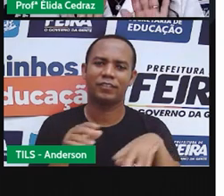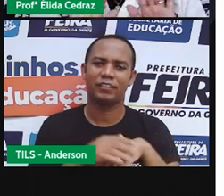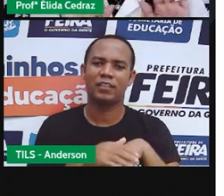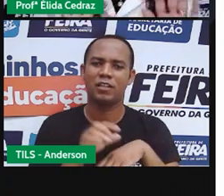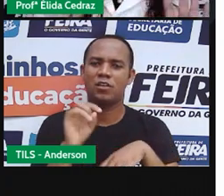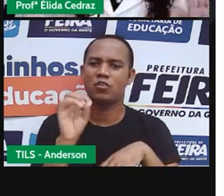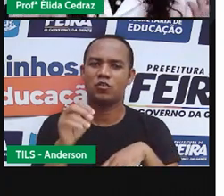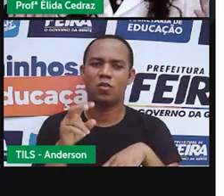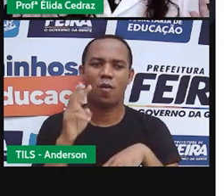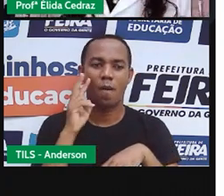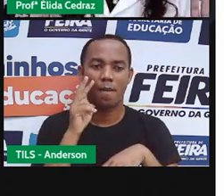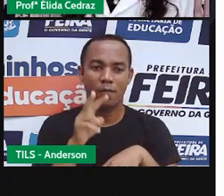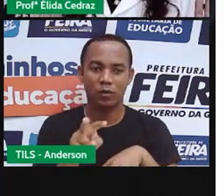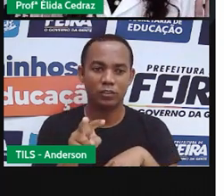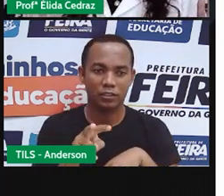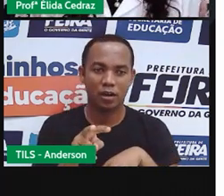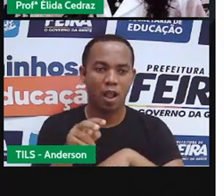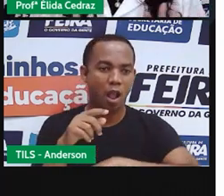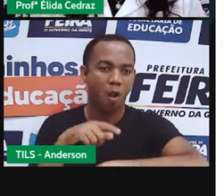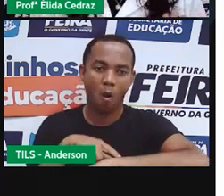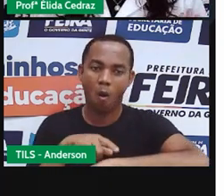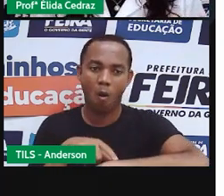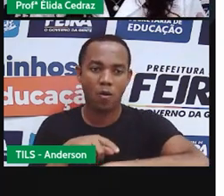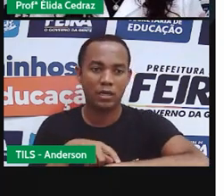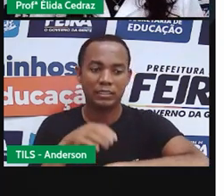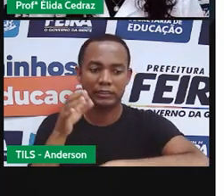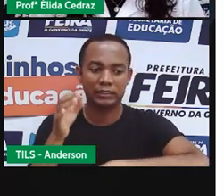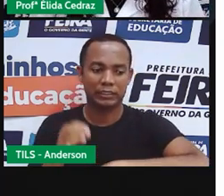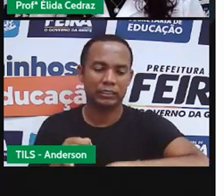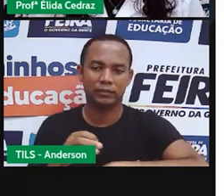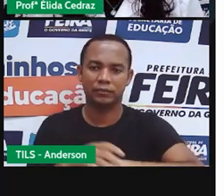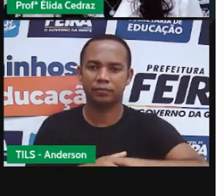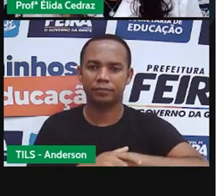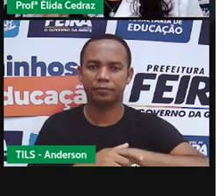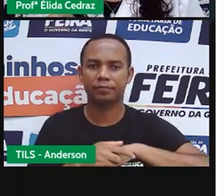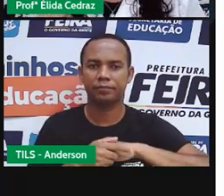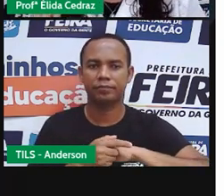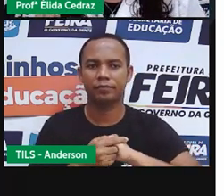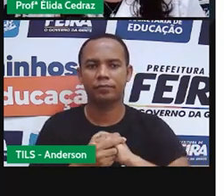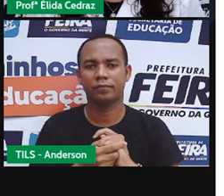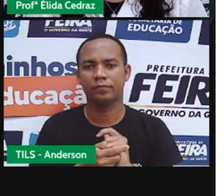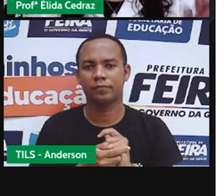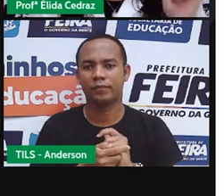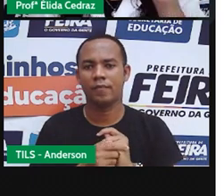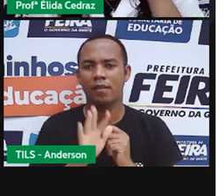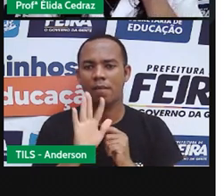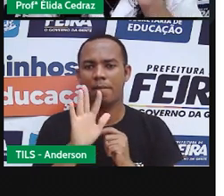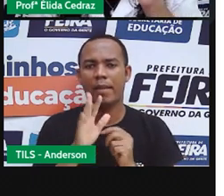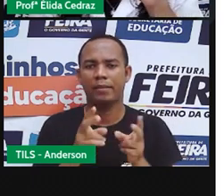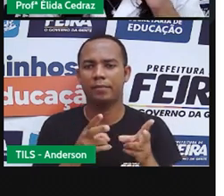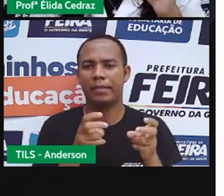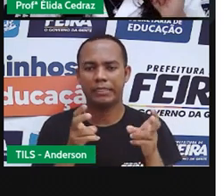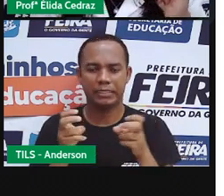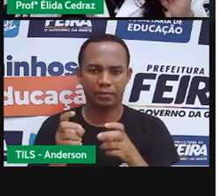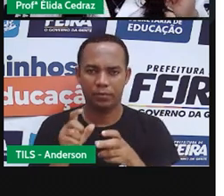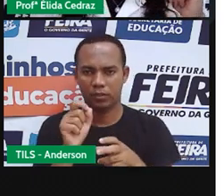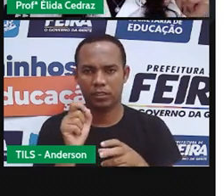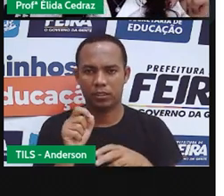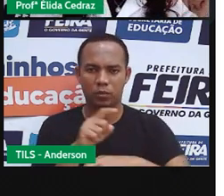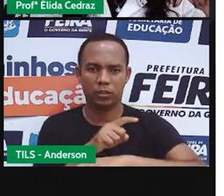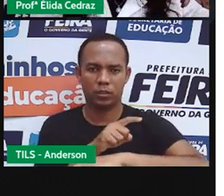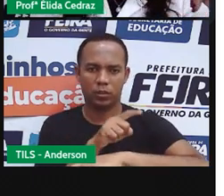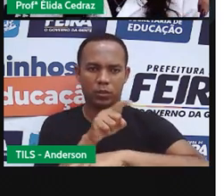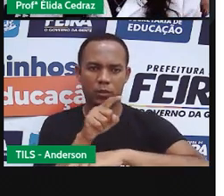só faz mostrar a hora para a gente. Mostra a hora certinha. Mas a gente não percebe que o tempo